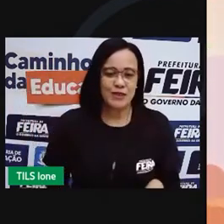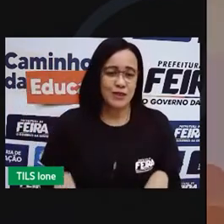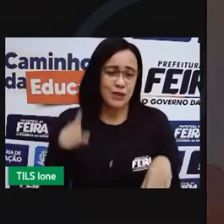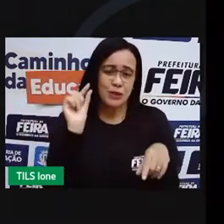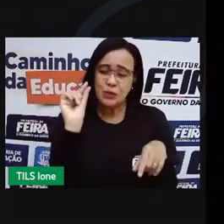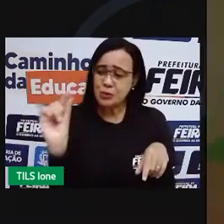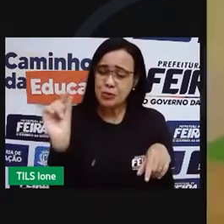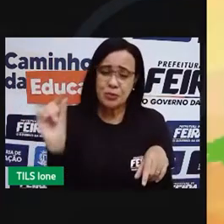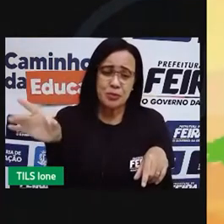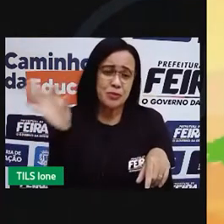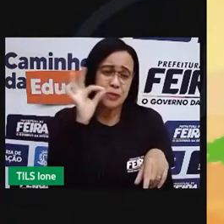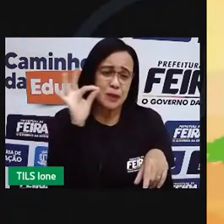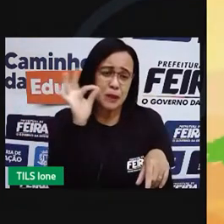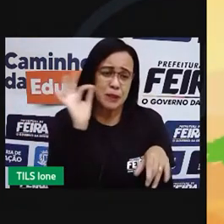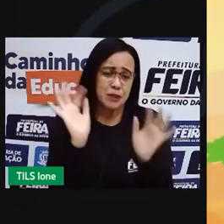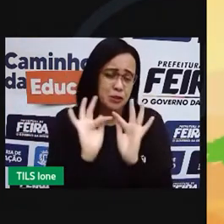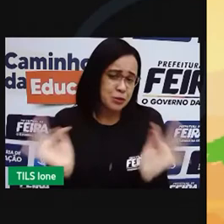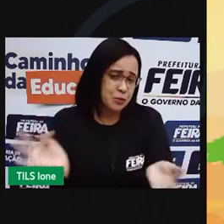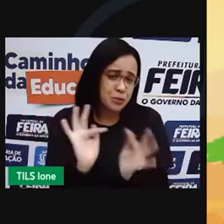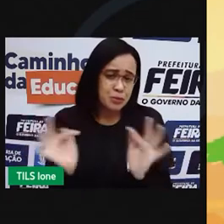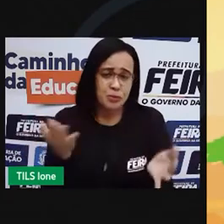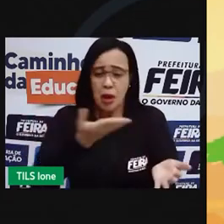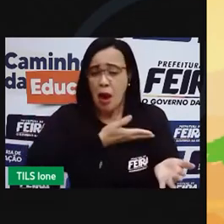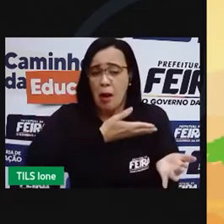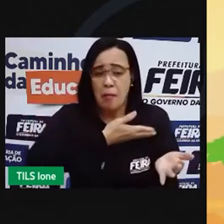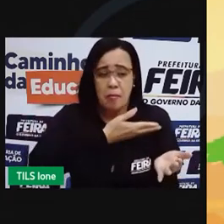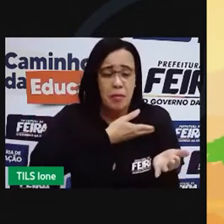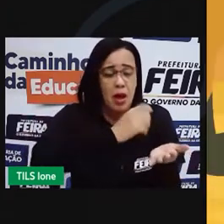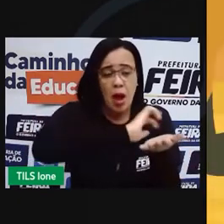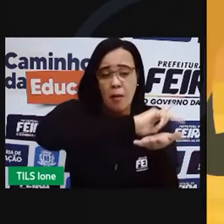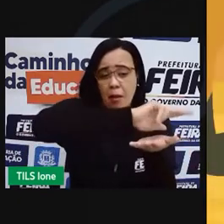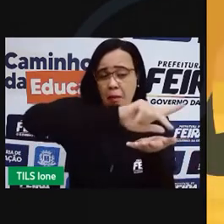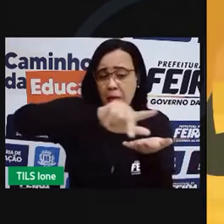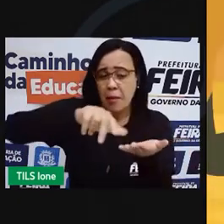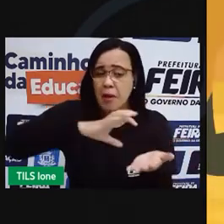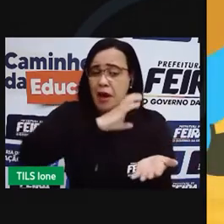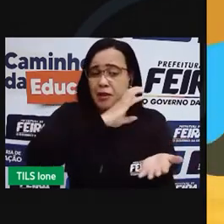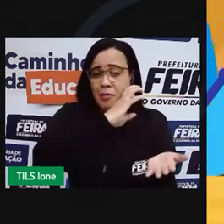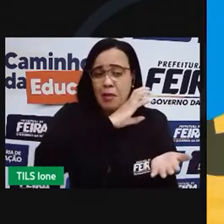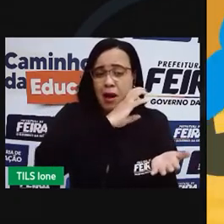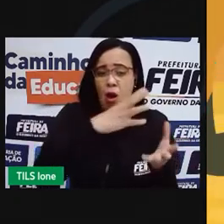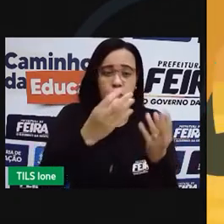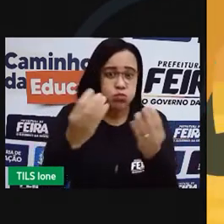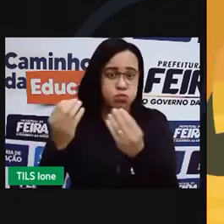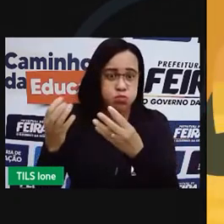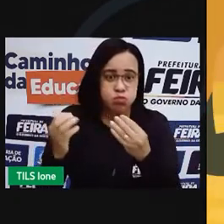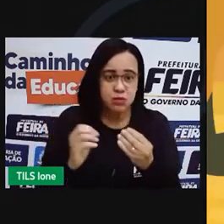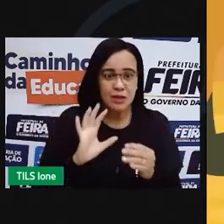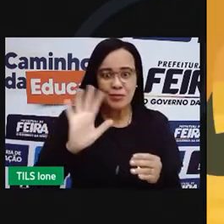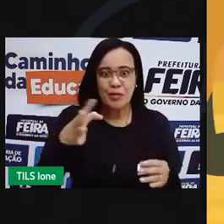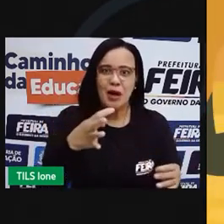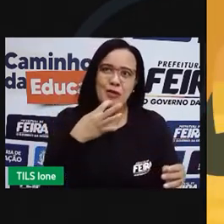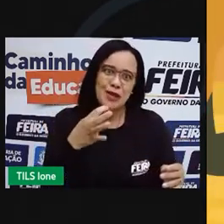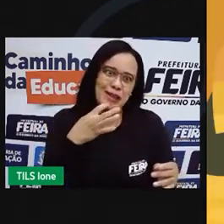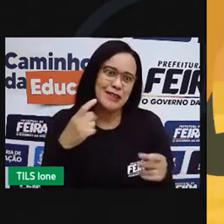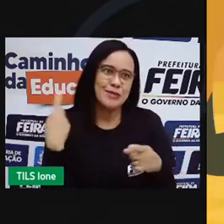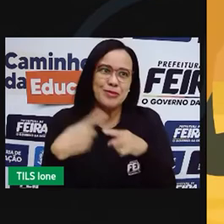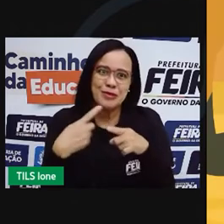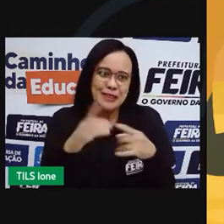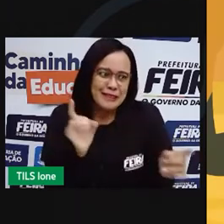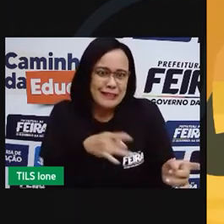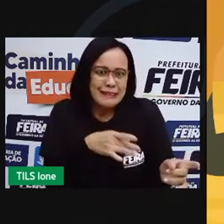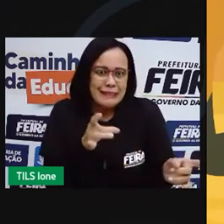ratinho. Ele era amigo de vários animais de lá e era conhecido por ser muito medroso.